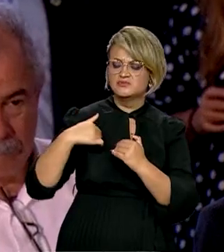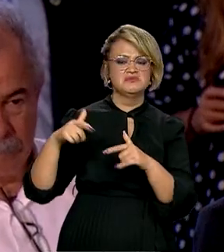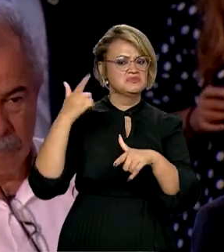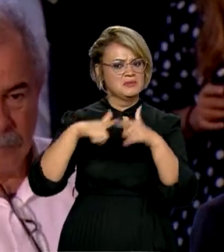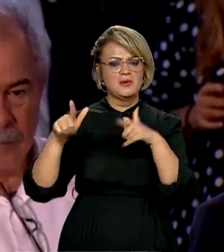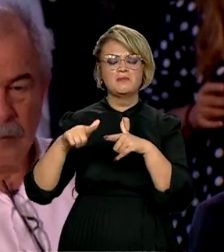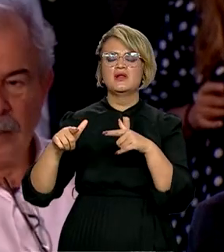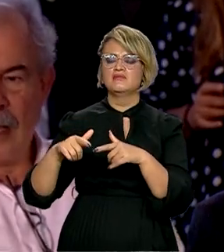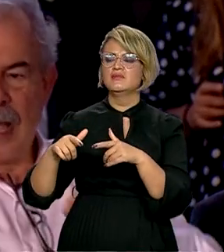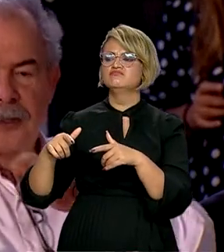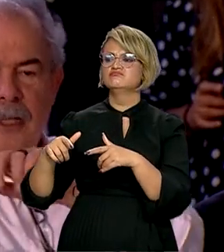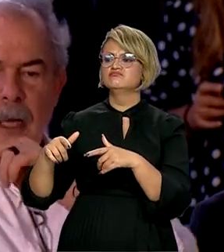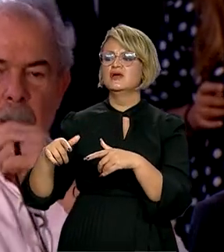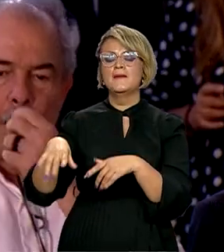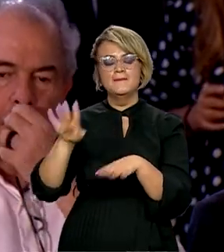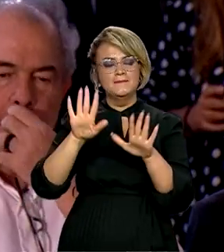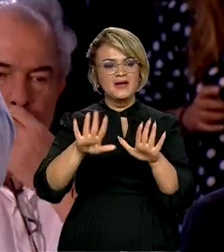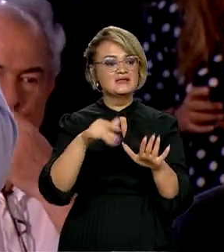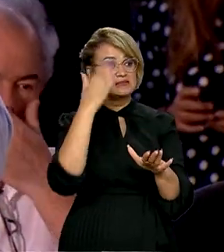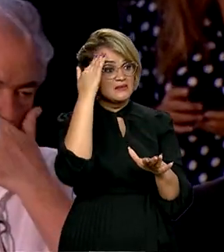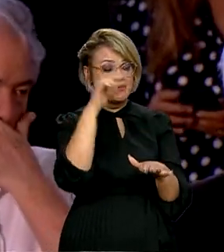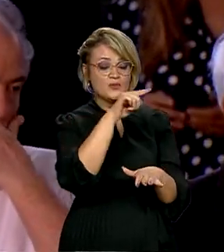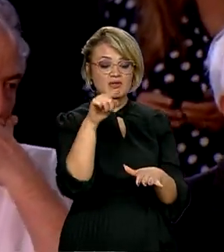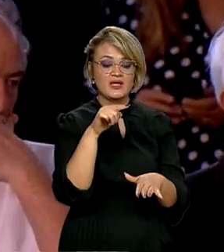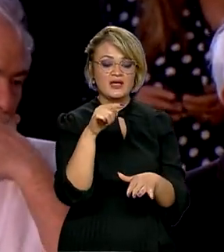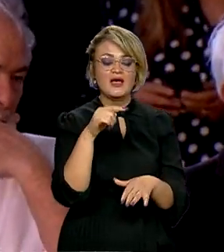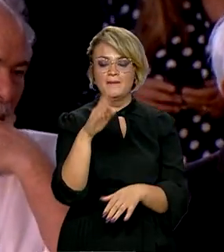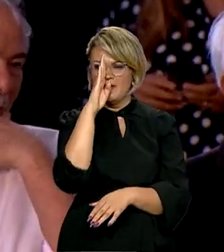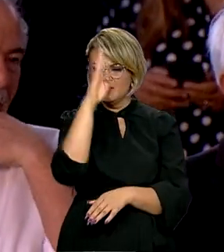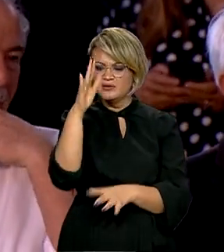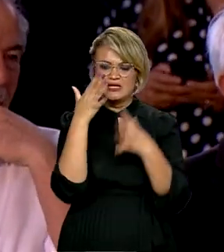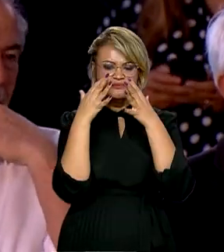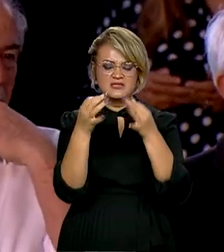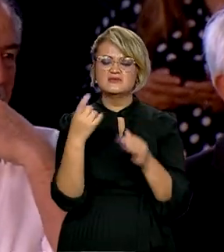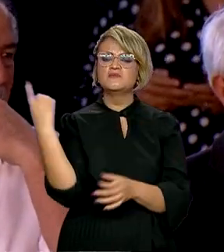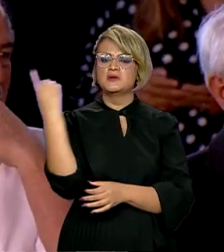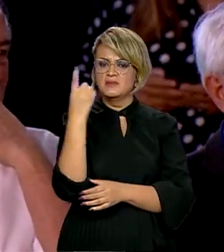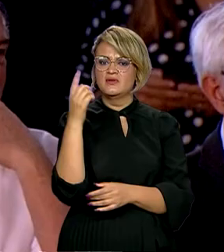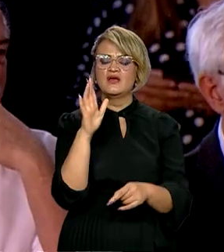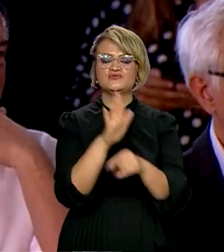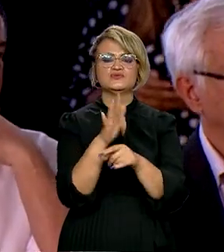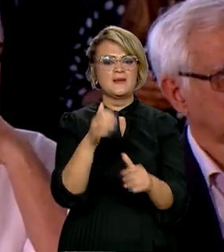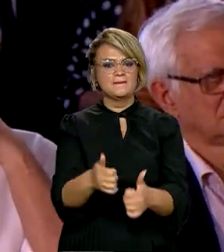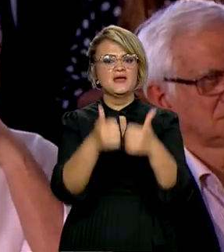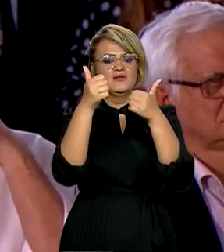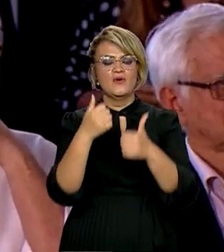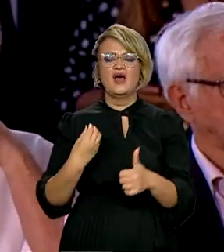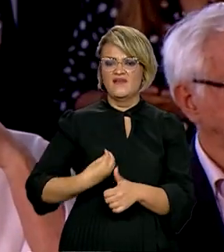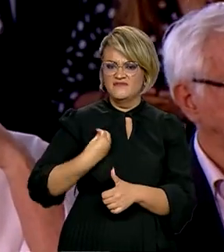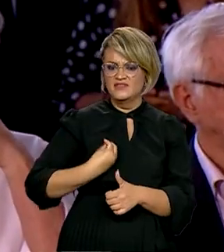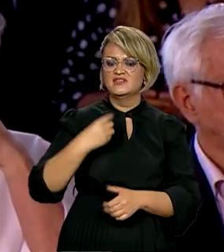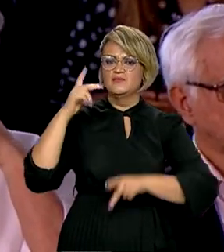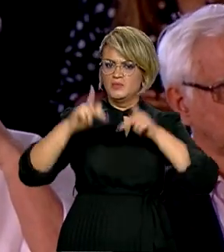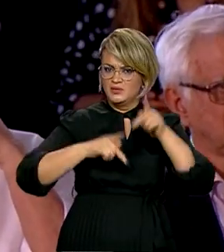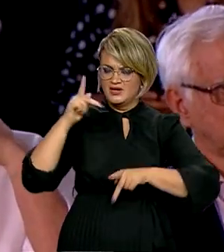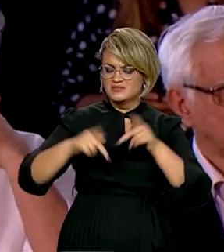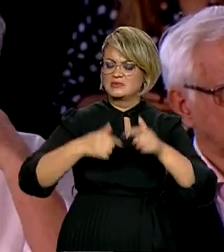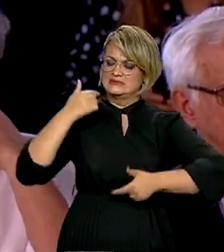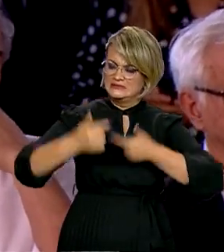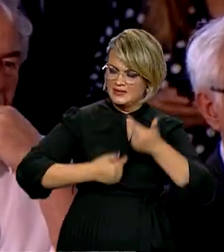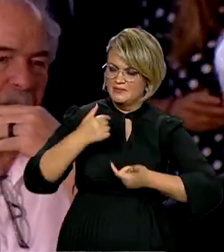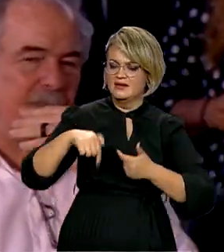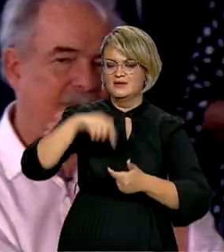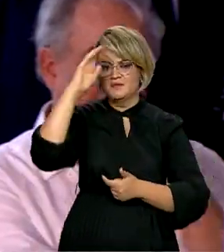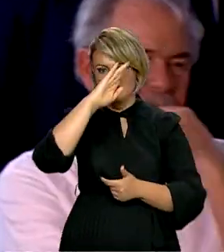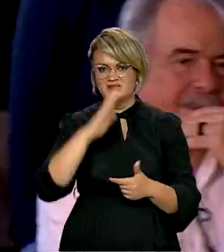Mas todo mundo tem que saber que a minha prioridade é melhorar a vida do povo trabalhador